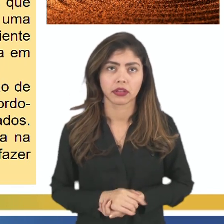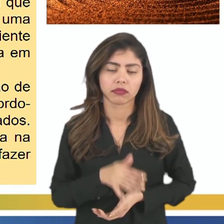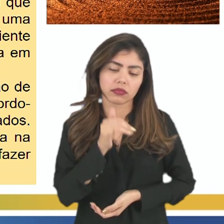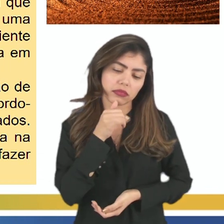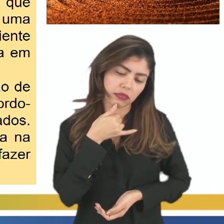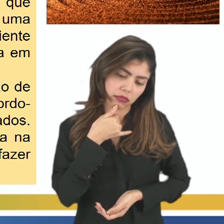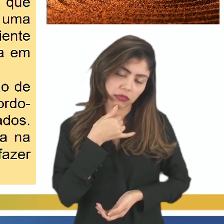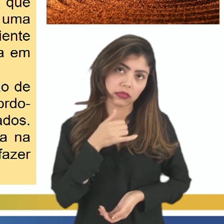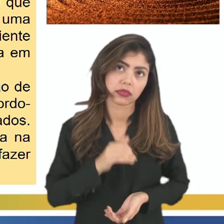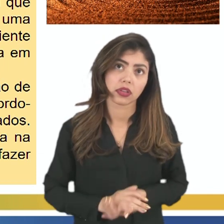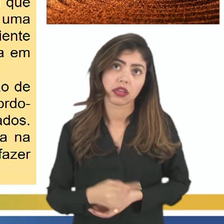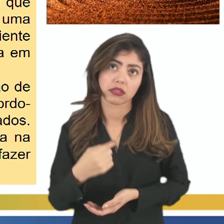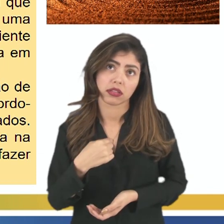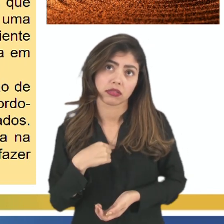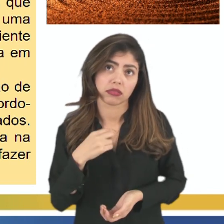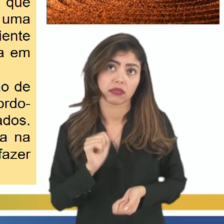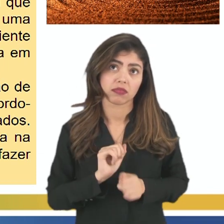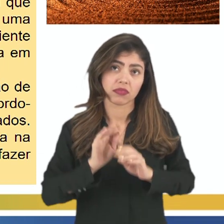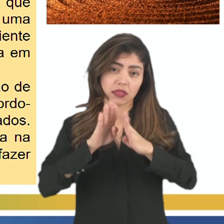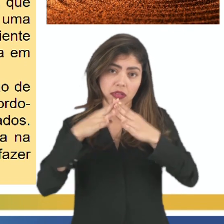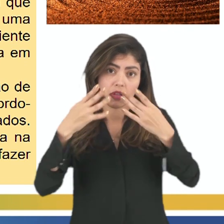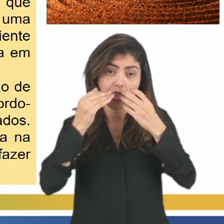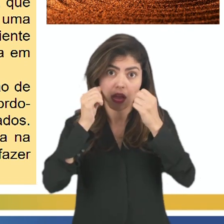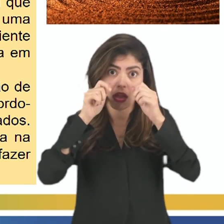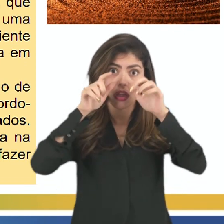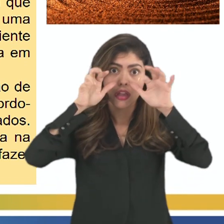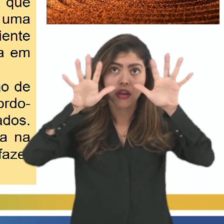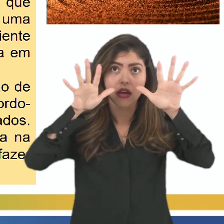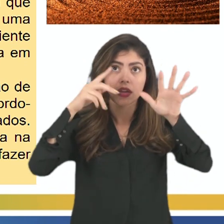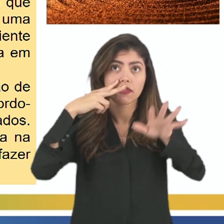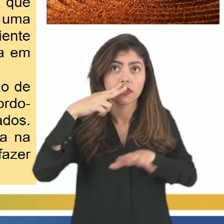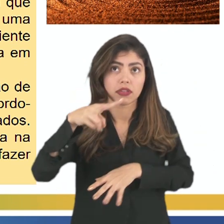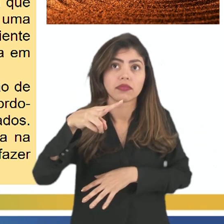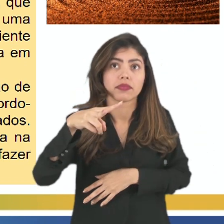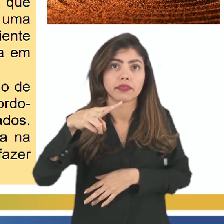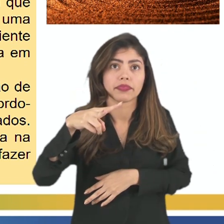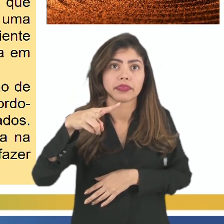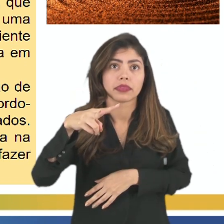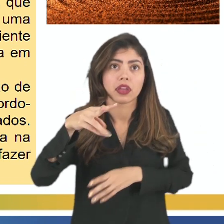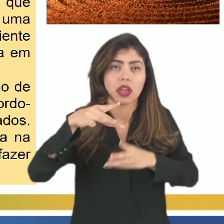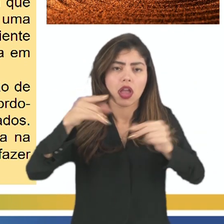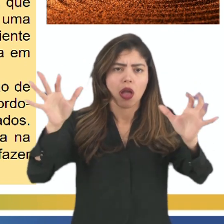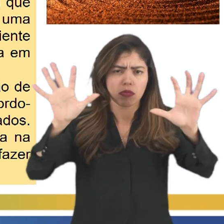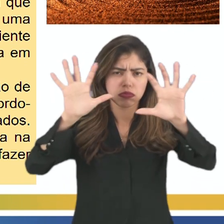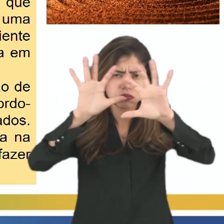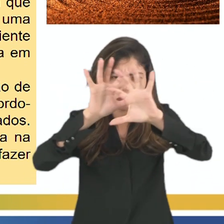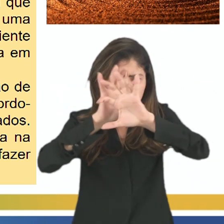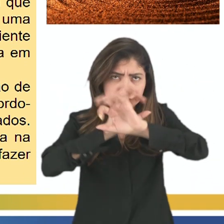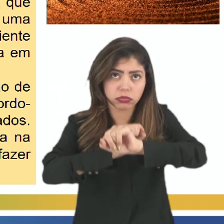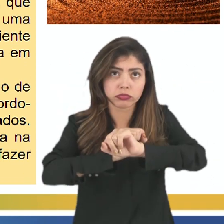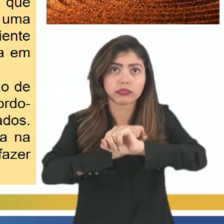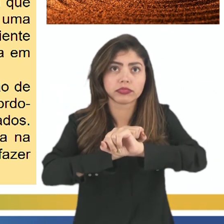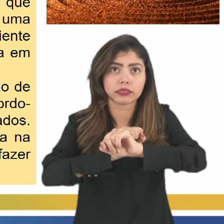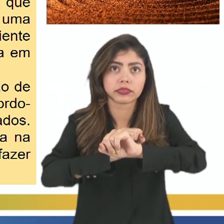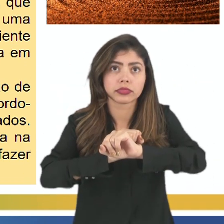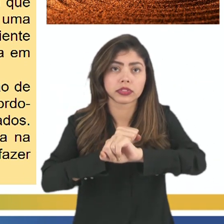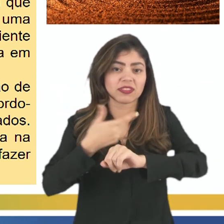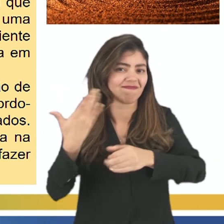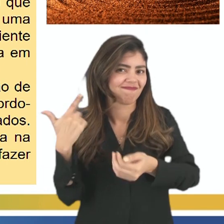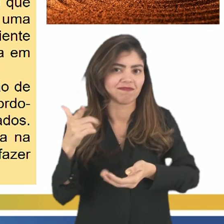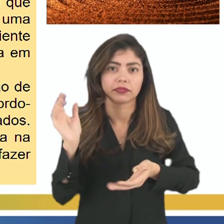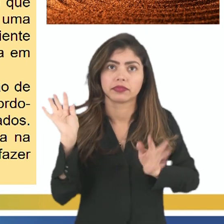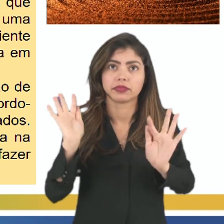Tristeza. É o que sinto quando abro meus olhos e vejo a mais terrível escuridão que não